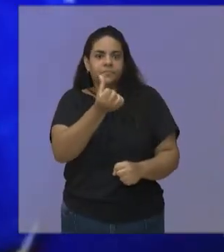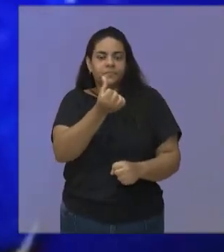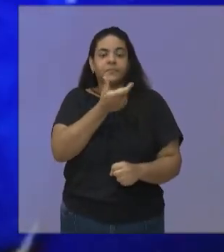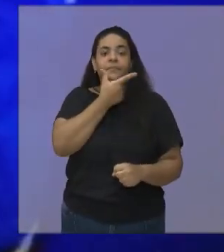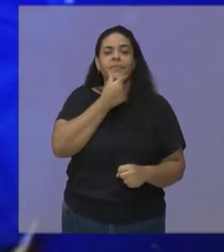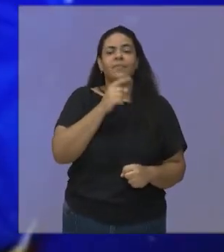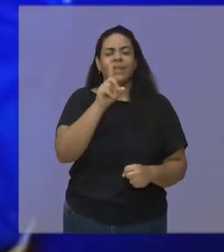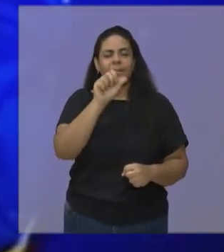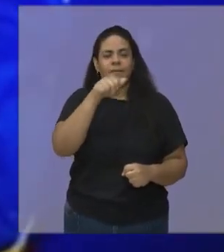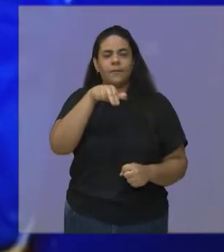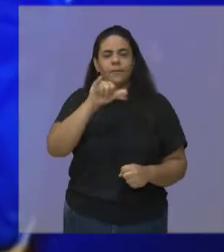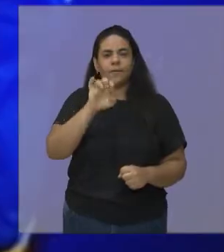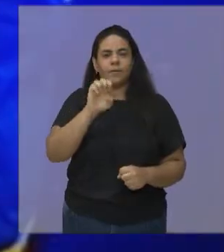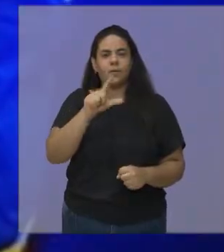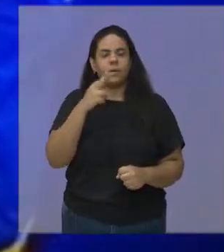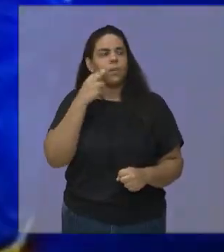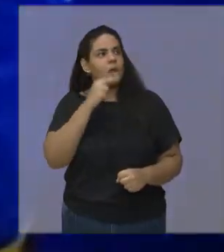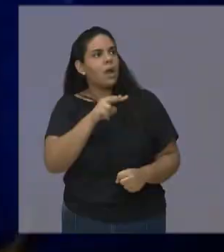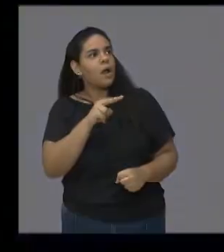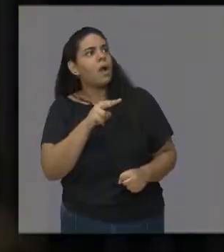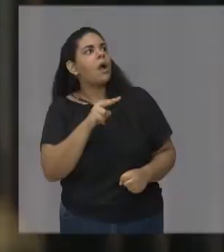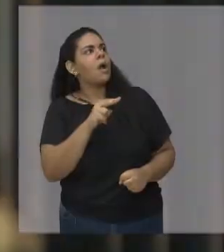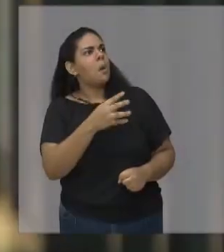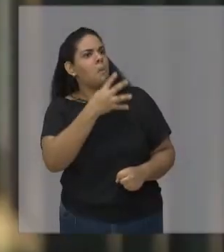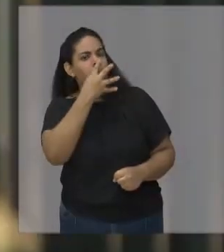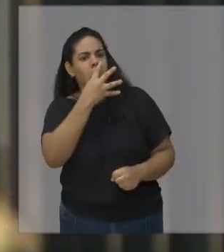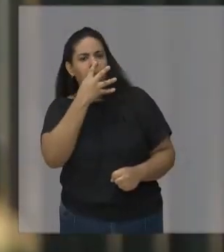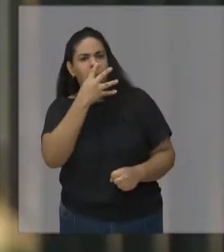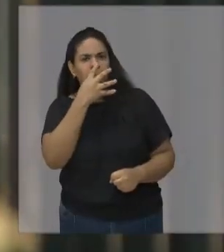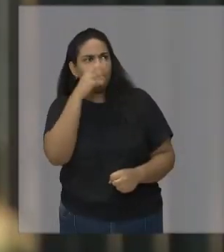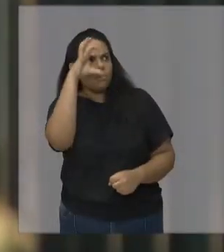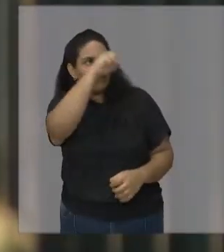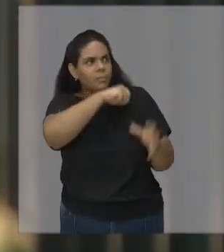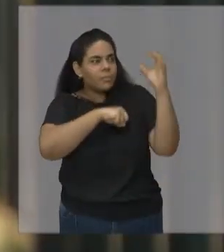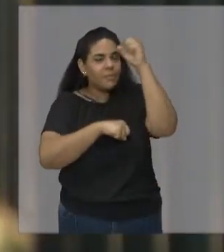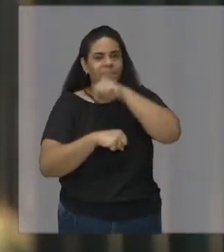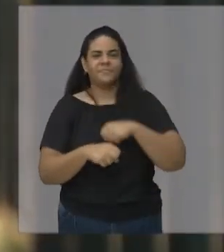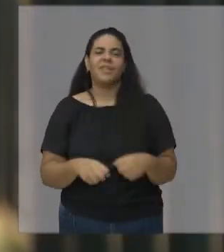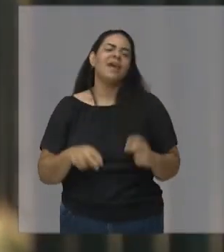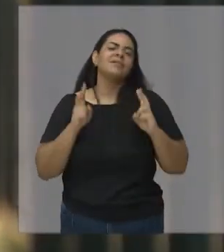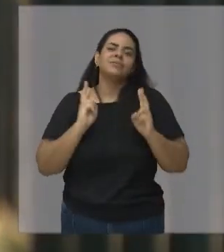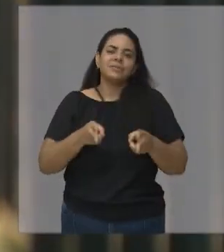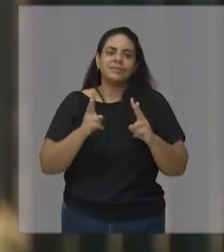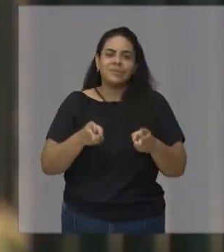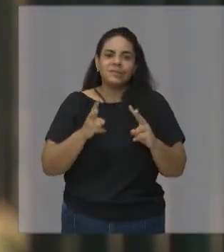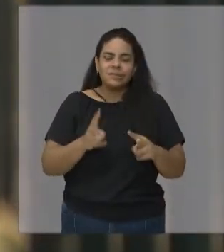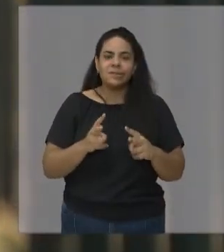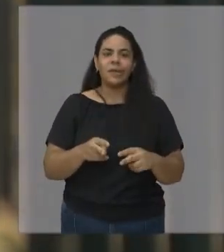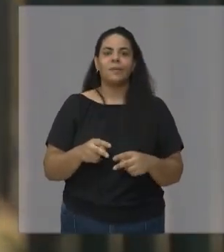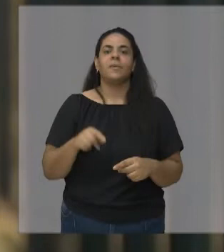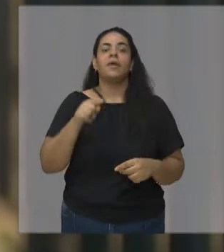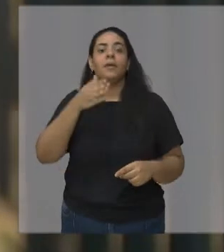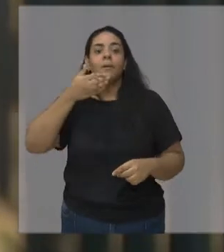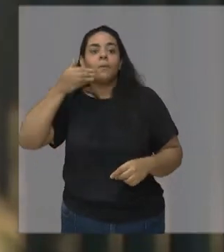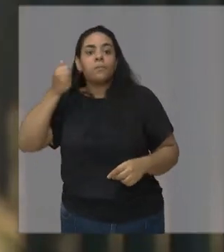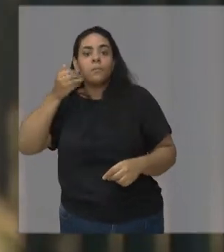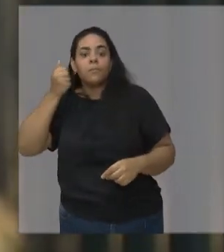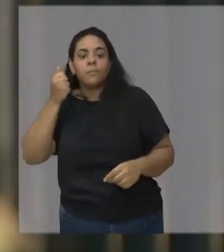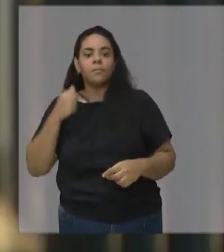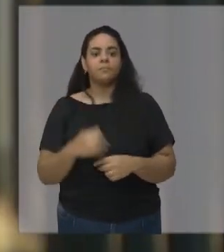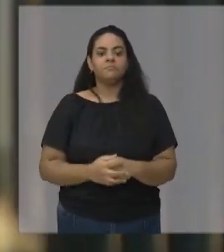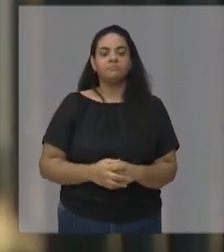Sempre que ele tem a oportunidade, ele menciona o Clodoaldo Silva, que começou a nadar depois que me viu em